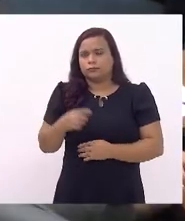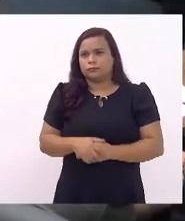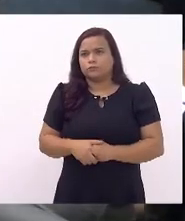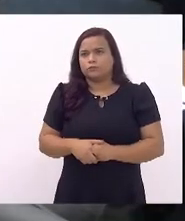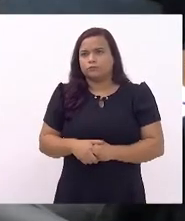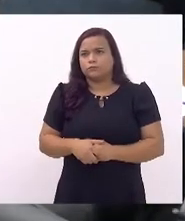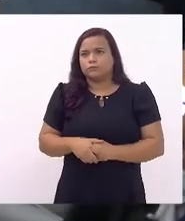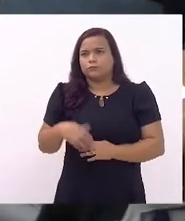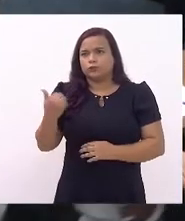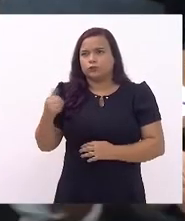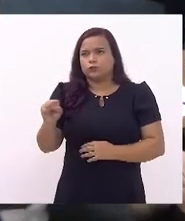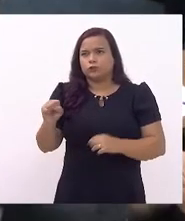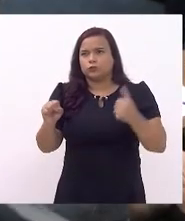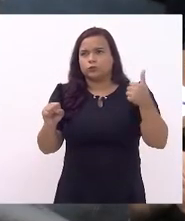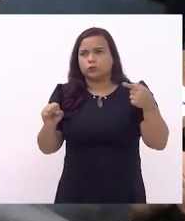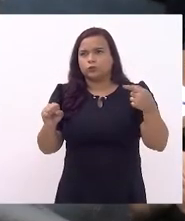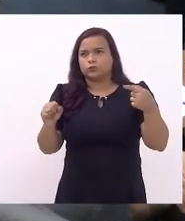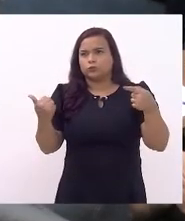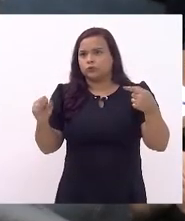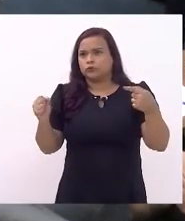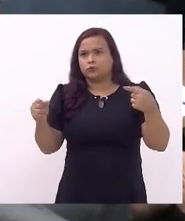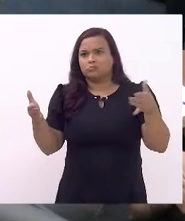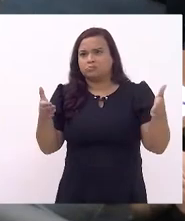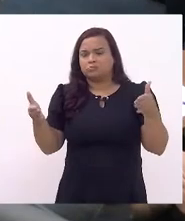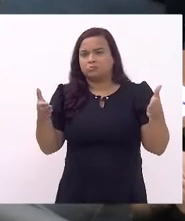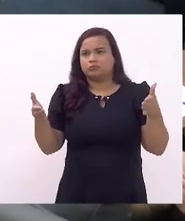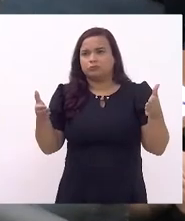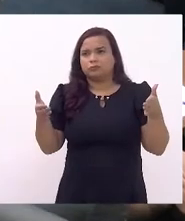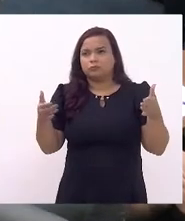18. 17 ou 18. Está o outro.